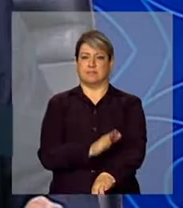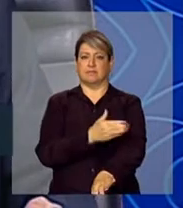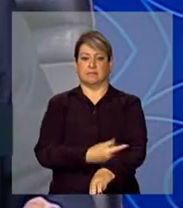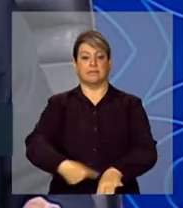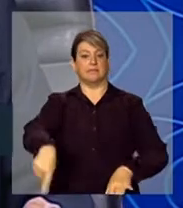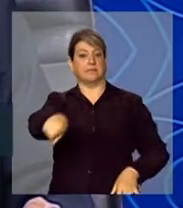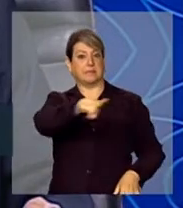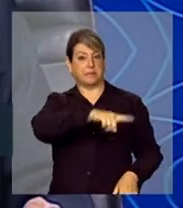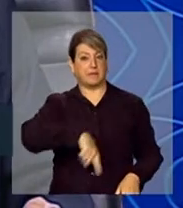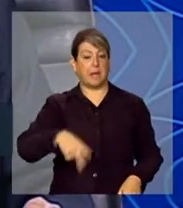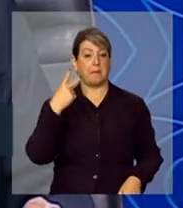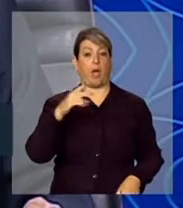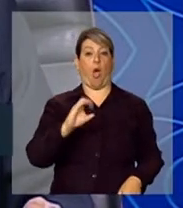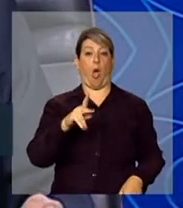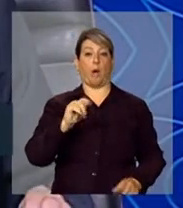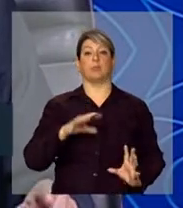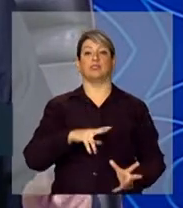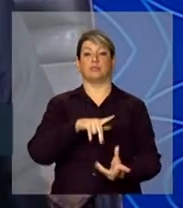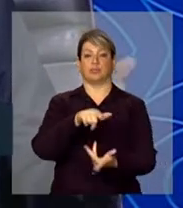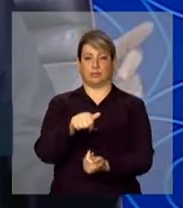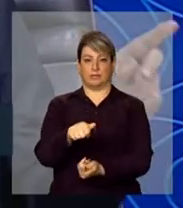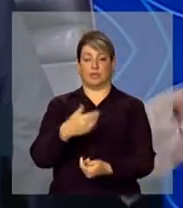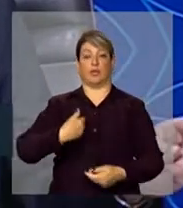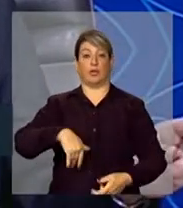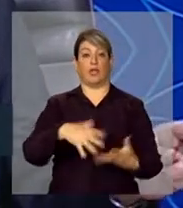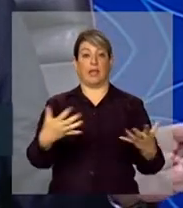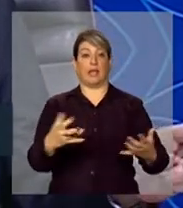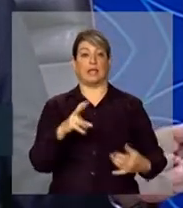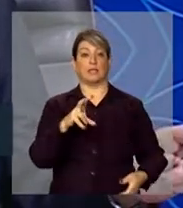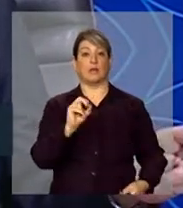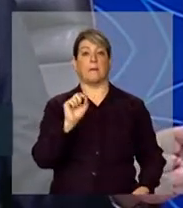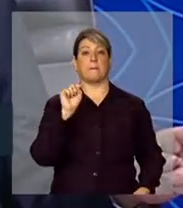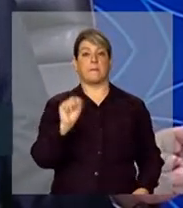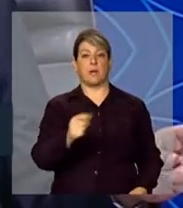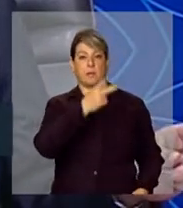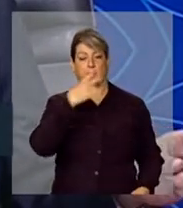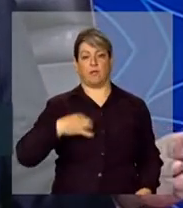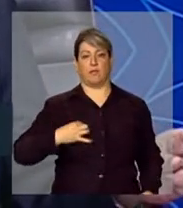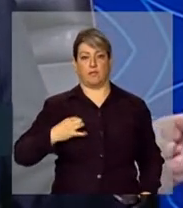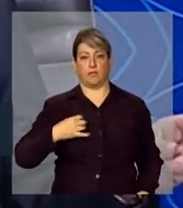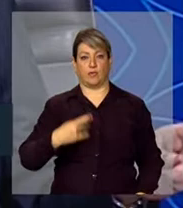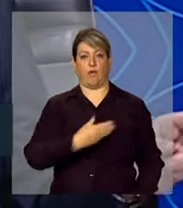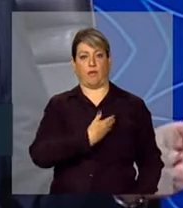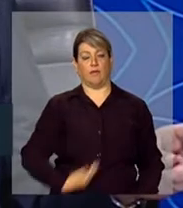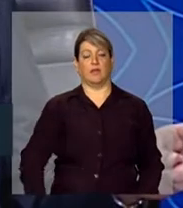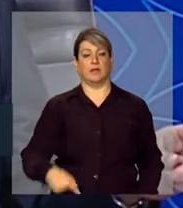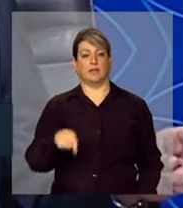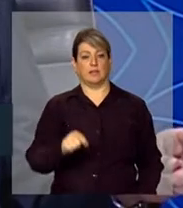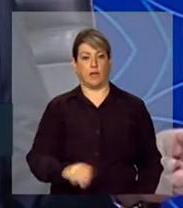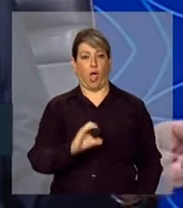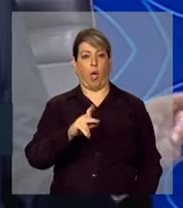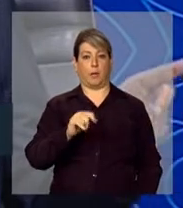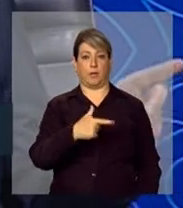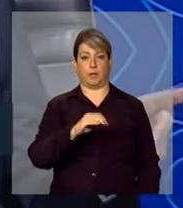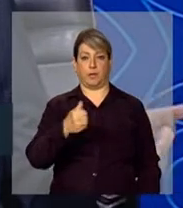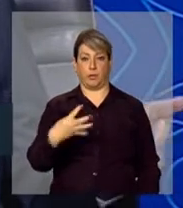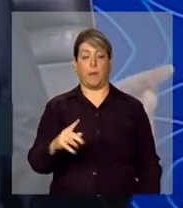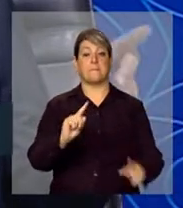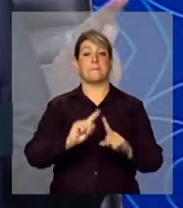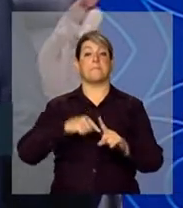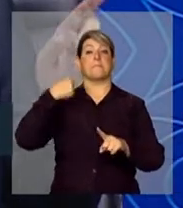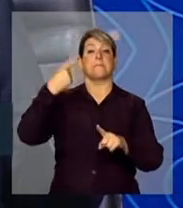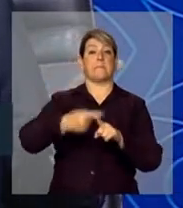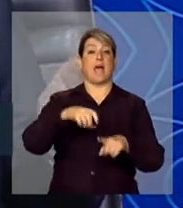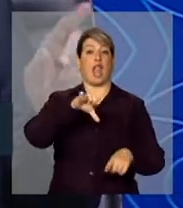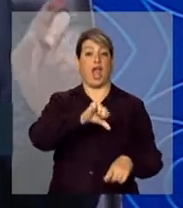voluntariado para a Copa do Mundo. Nós queremos 50 mil voluntários do governo na Copa de 2014 e mais